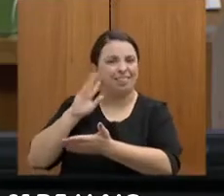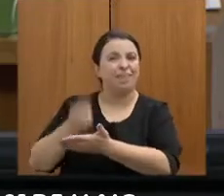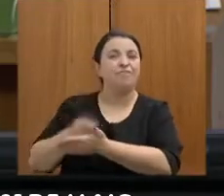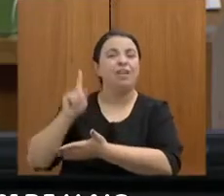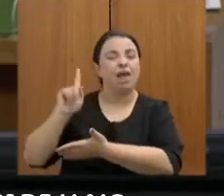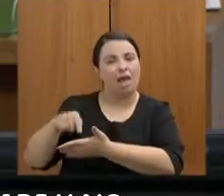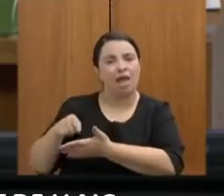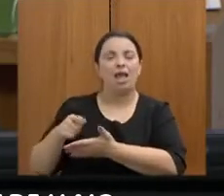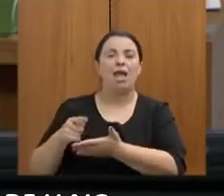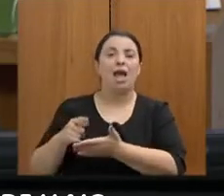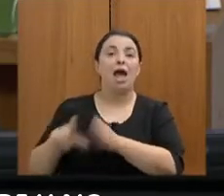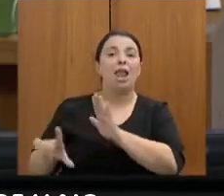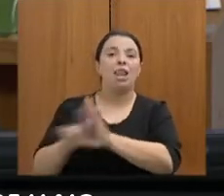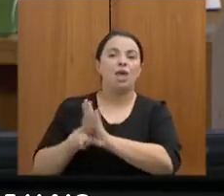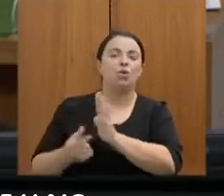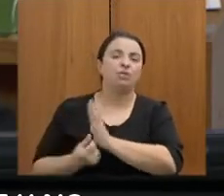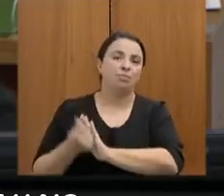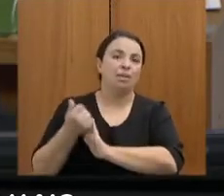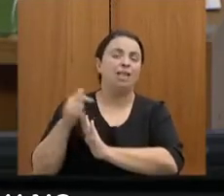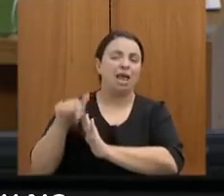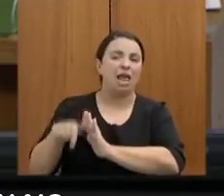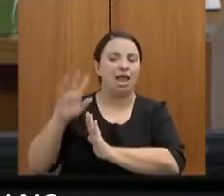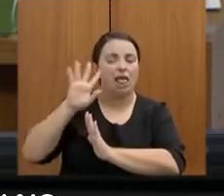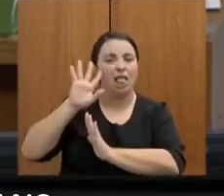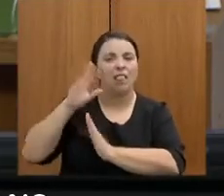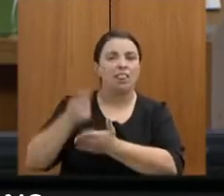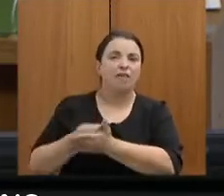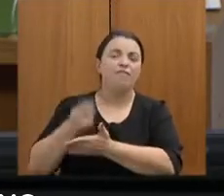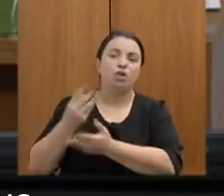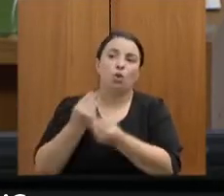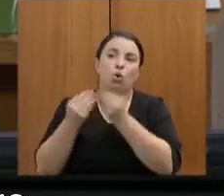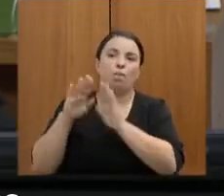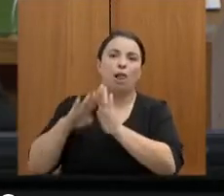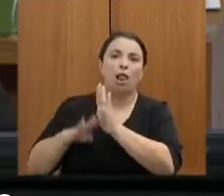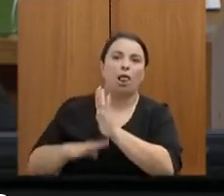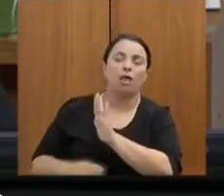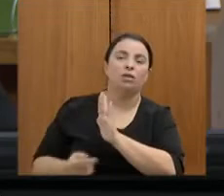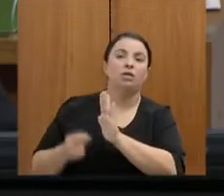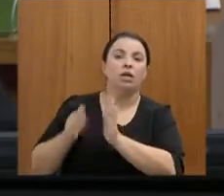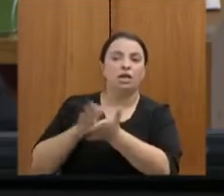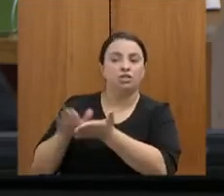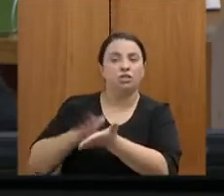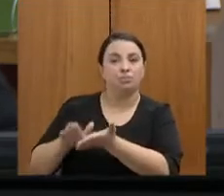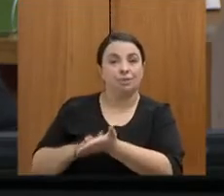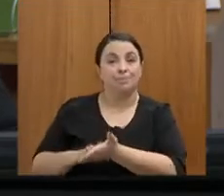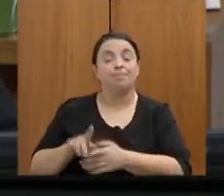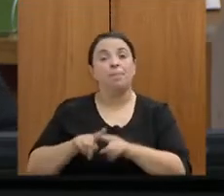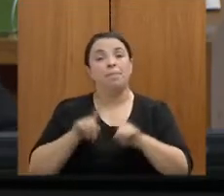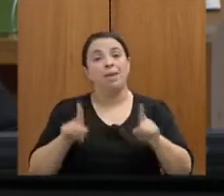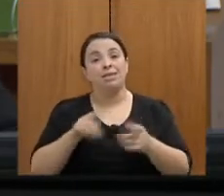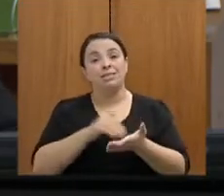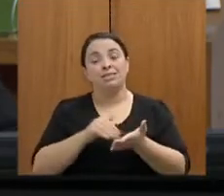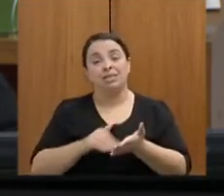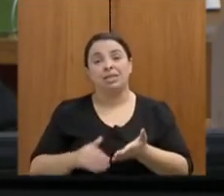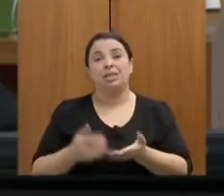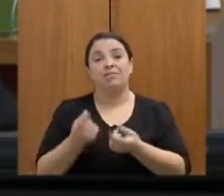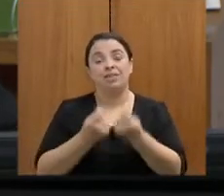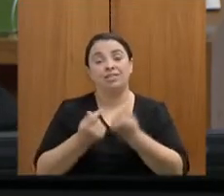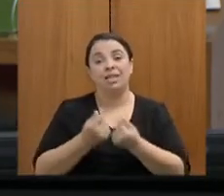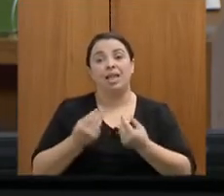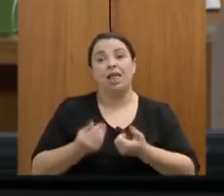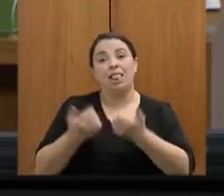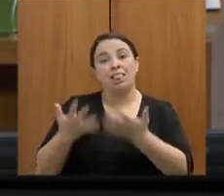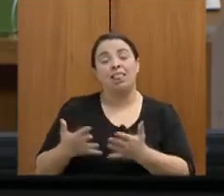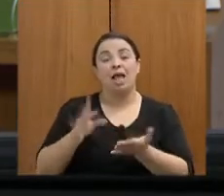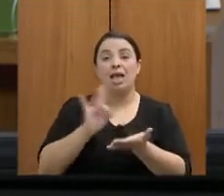orçamentária que define as despesas. mas a gente sempre te auxilia. Então, no caso da Fazenda, ela tenta trazer a realidade financeira para o